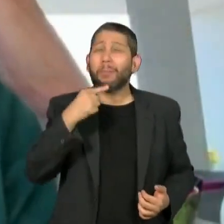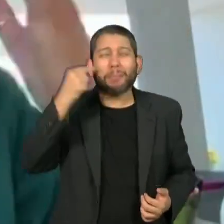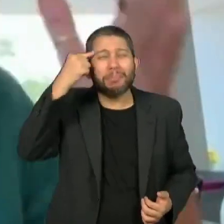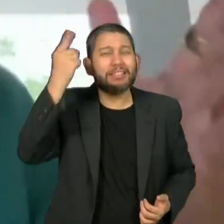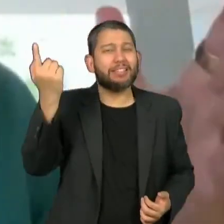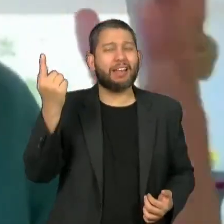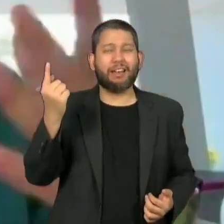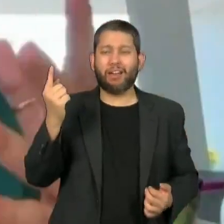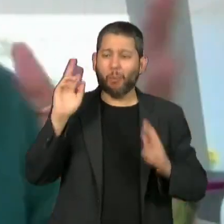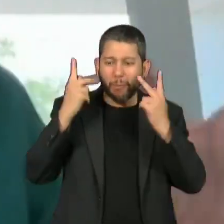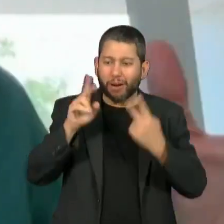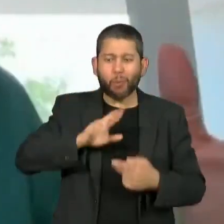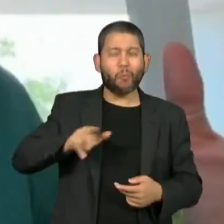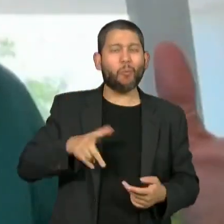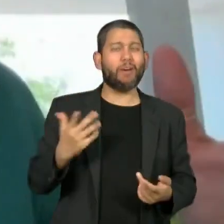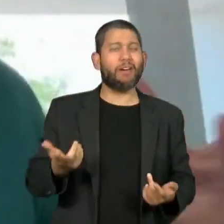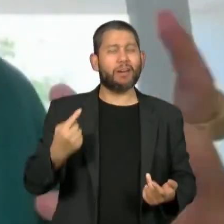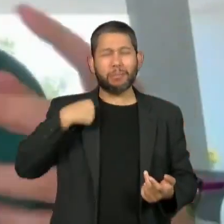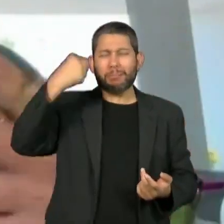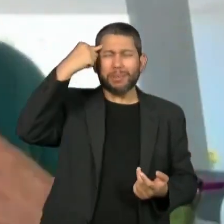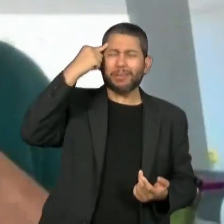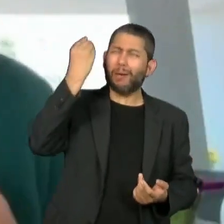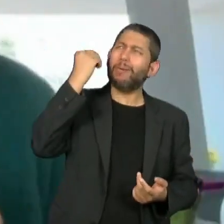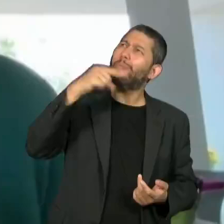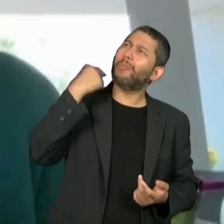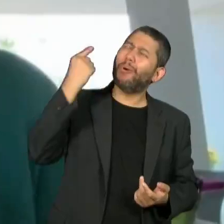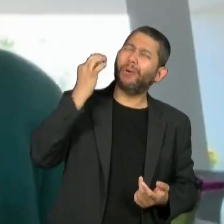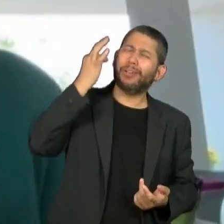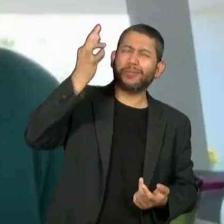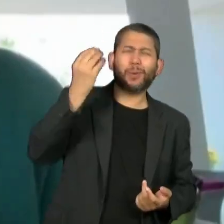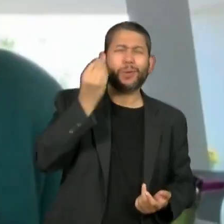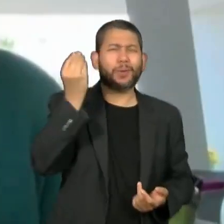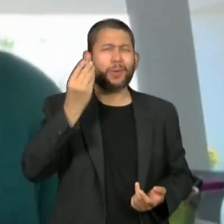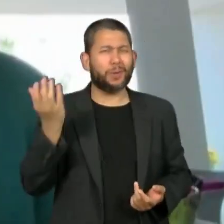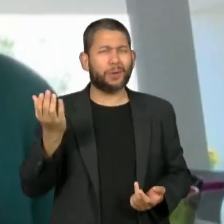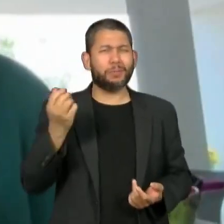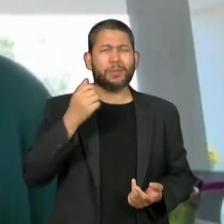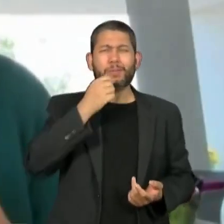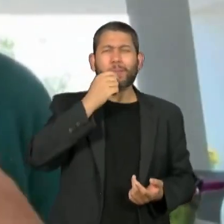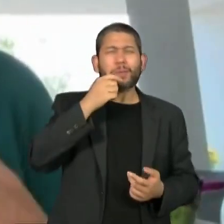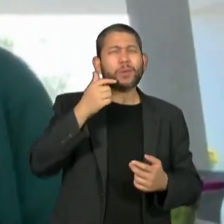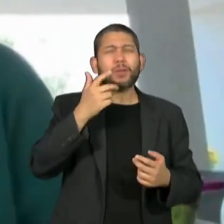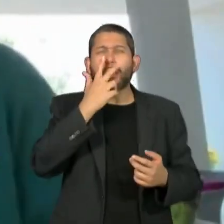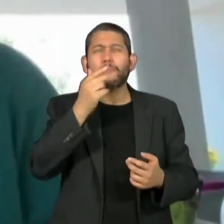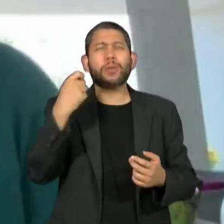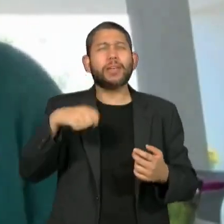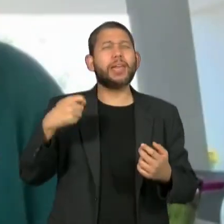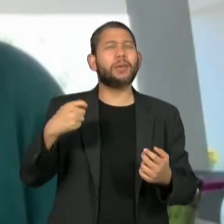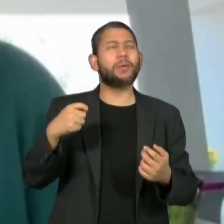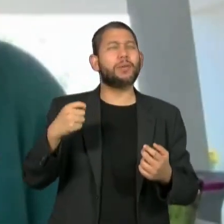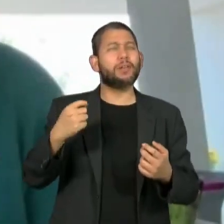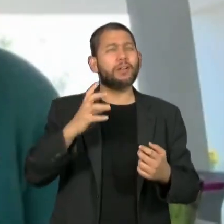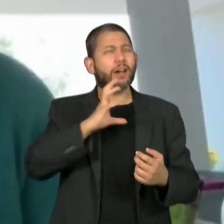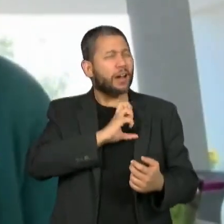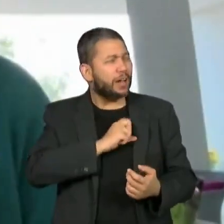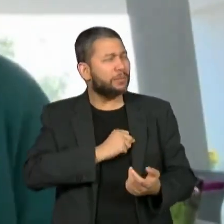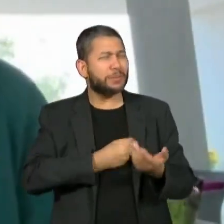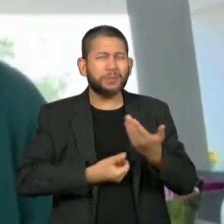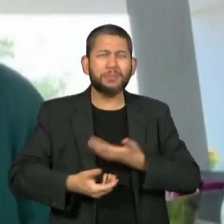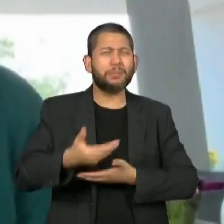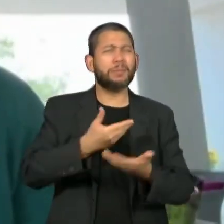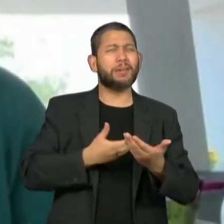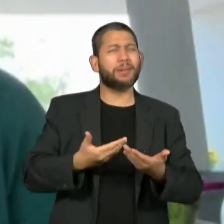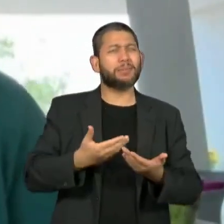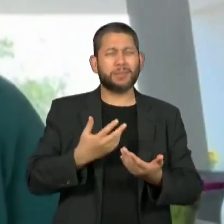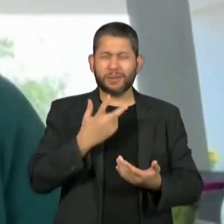é inhumana, não nos cabe na cabeça, não? Venir a este mundo com um eu tão grande, nos queremos tanto a nós mesmos, somos